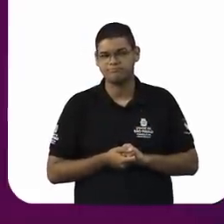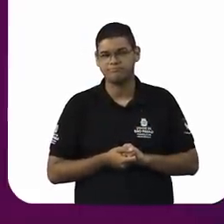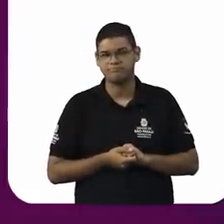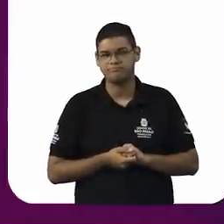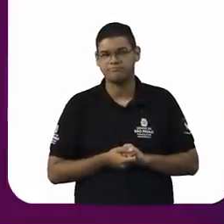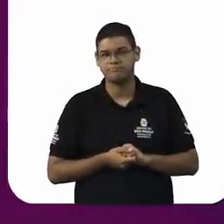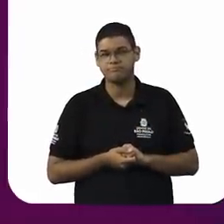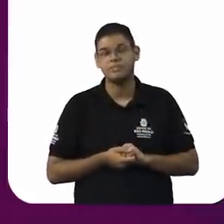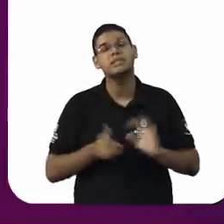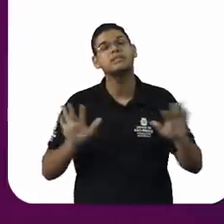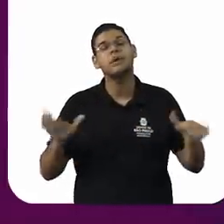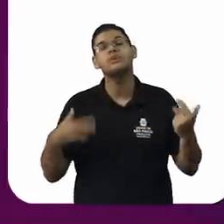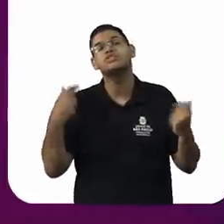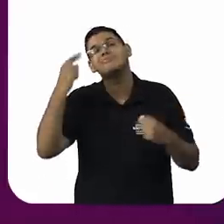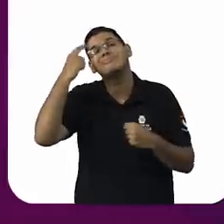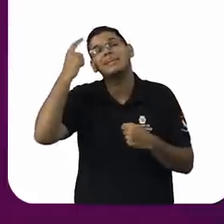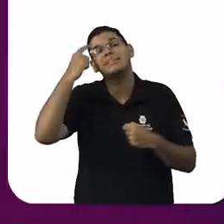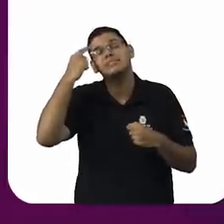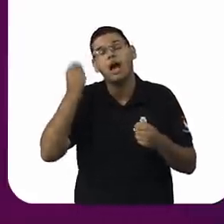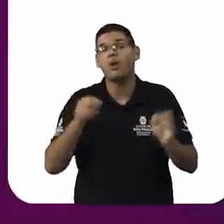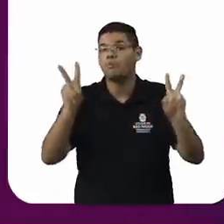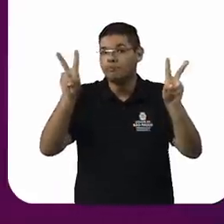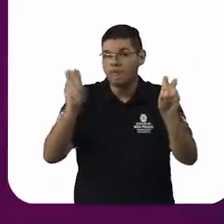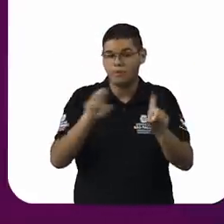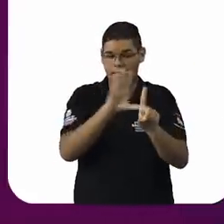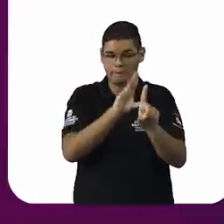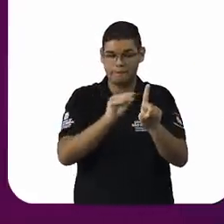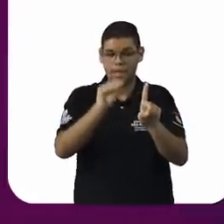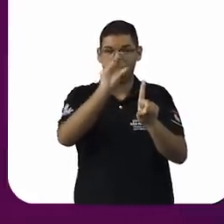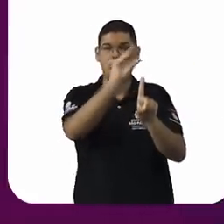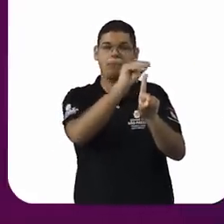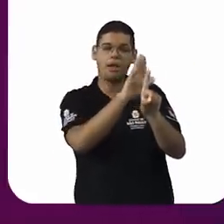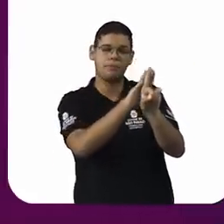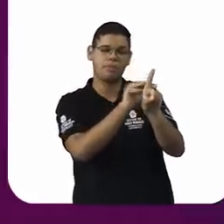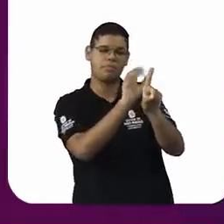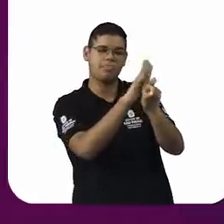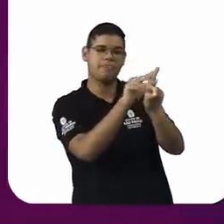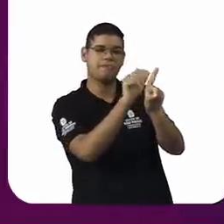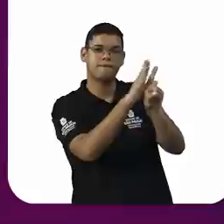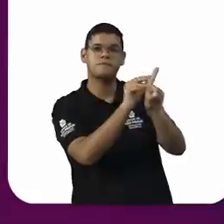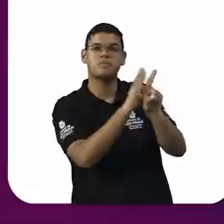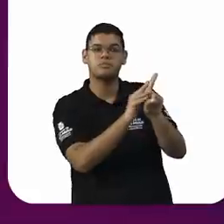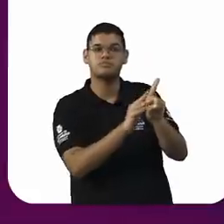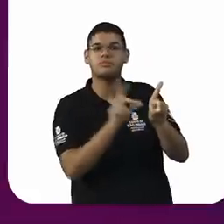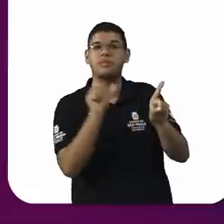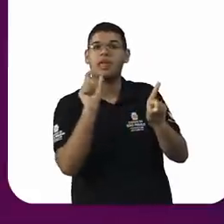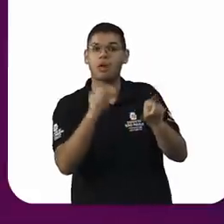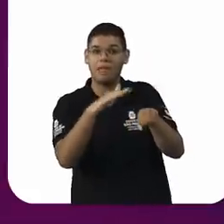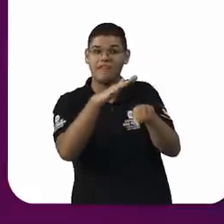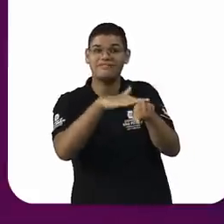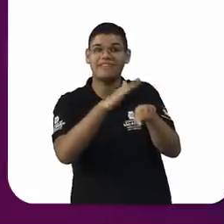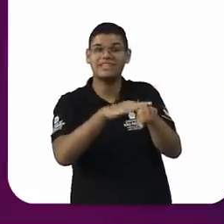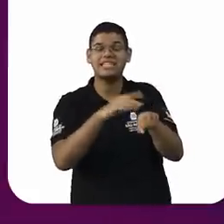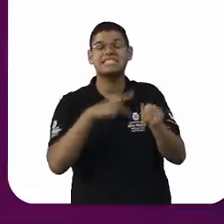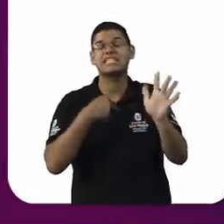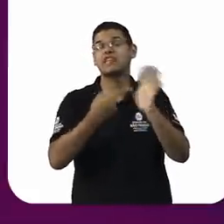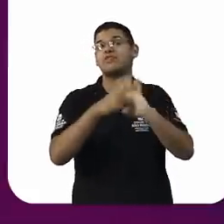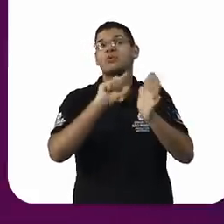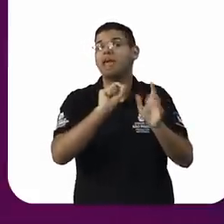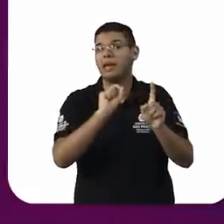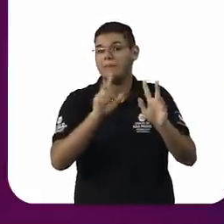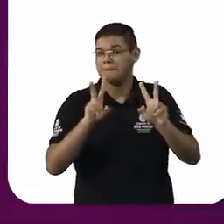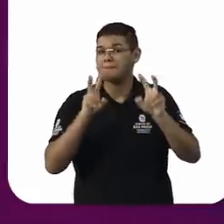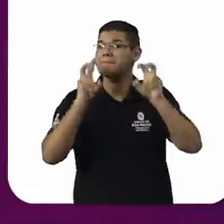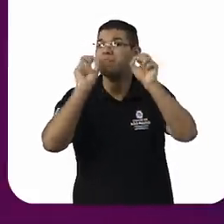é uma ação que expressa um exercício de poder. Tanto é que nós temos dois